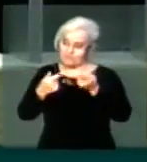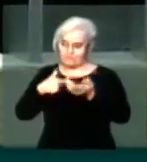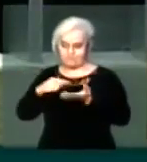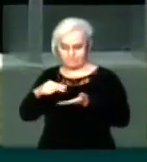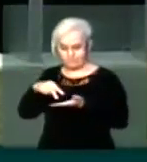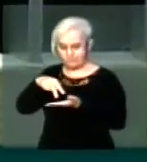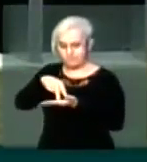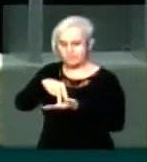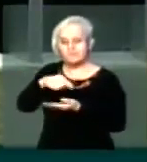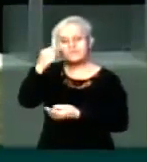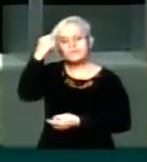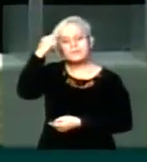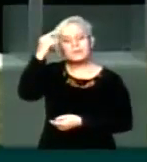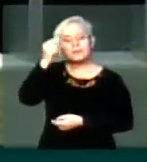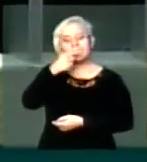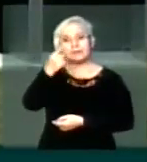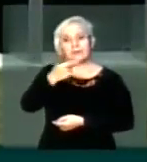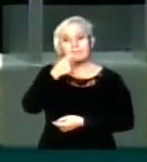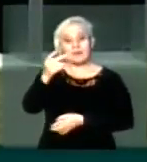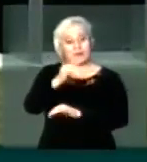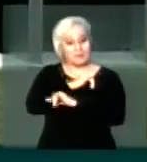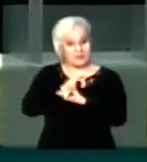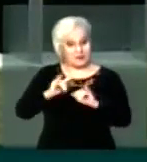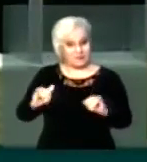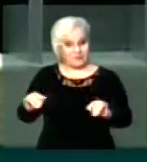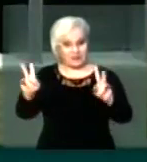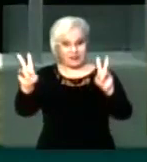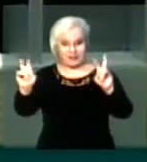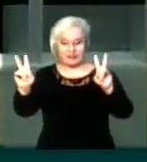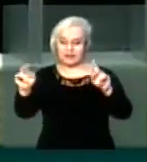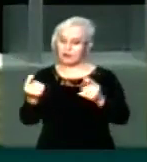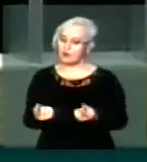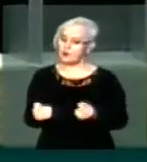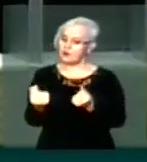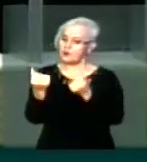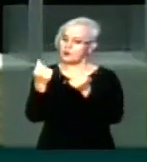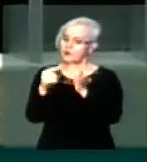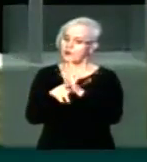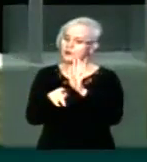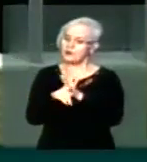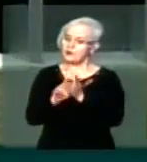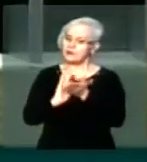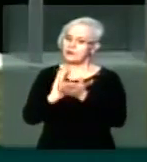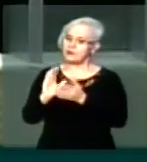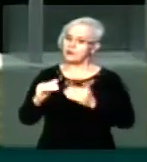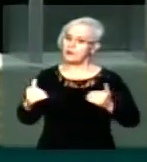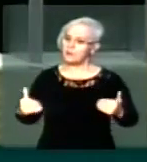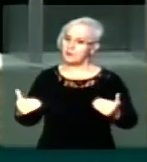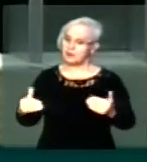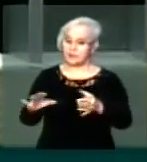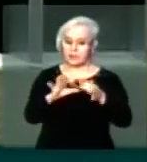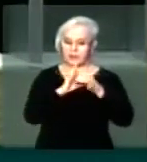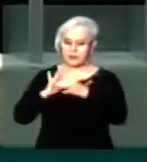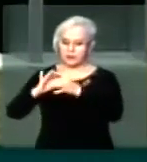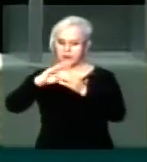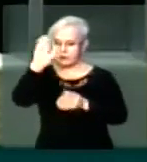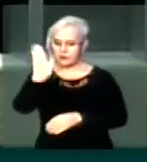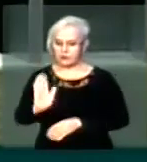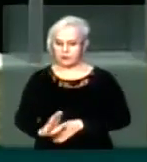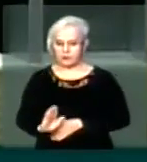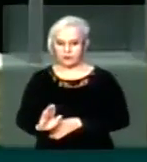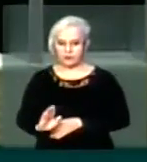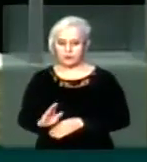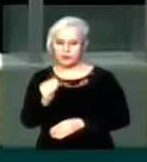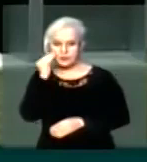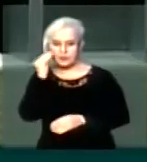tribuna, era para comentar, presidente Inocenso, sobre os recursos do Ministério da Integração Nacional, no processo de